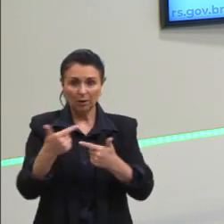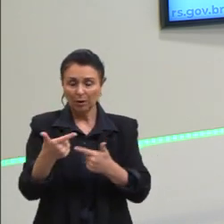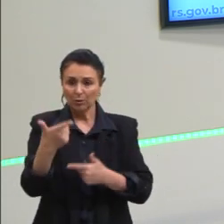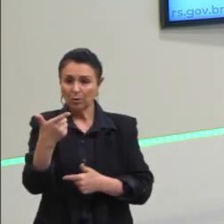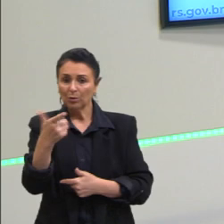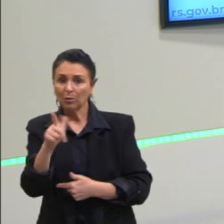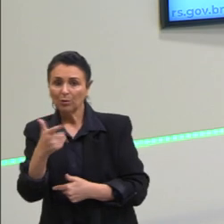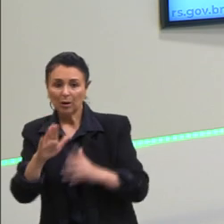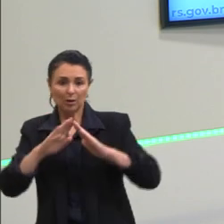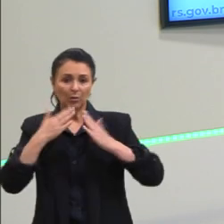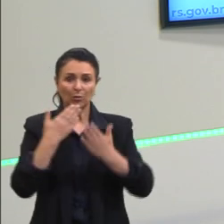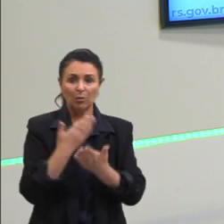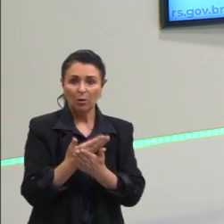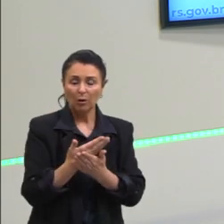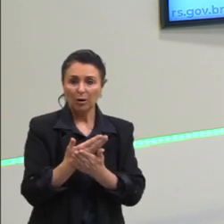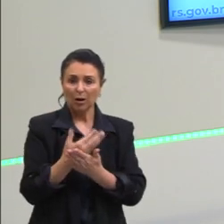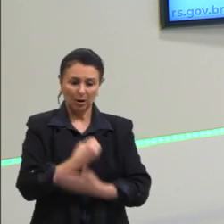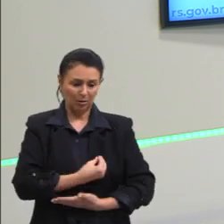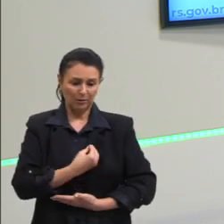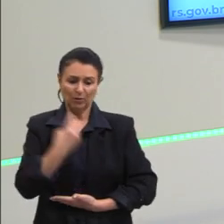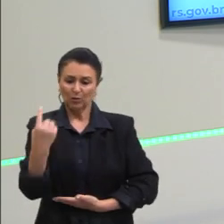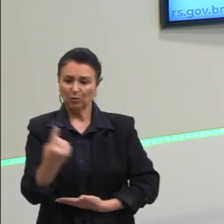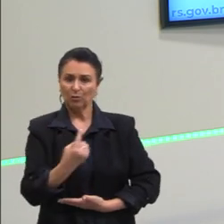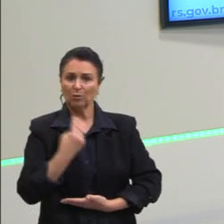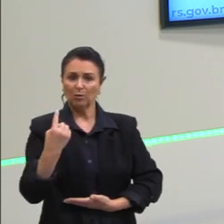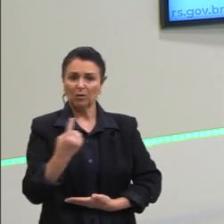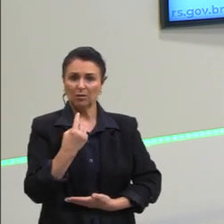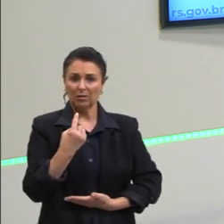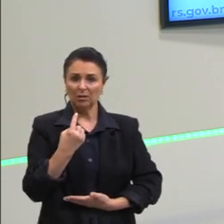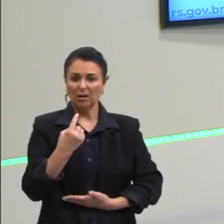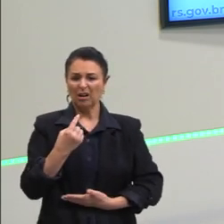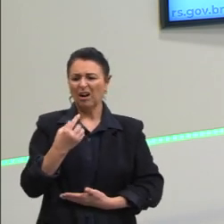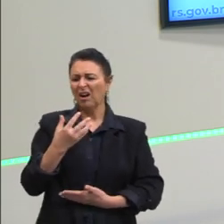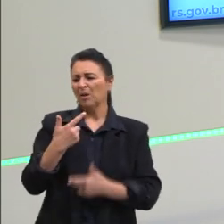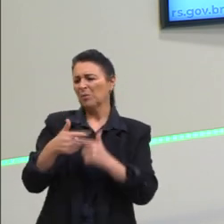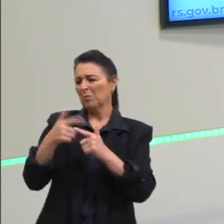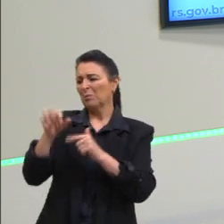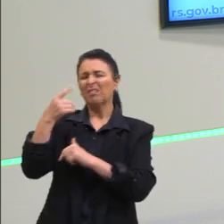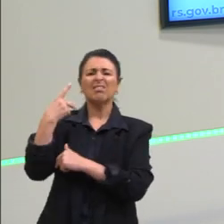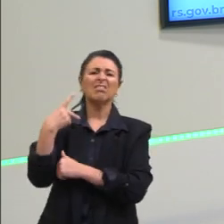aí de marginalidade dentro da sociedade. O resto da sociedade